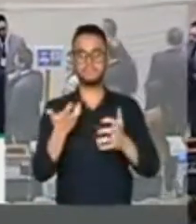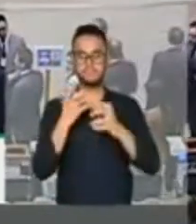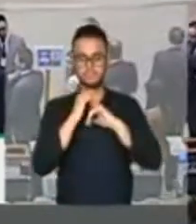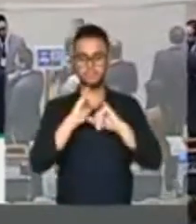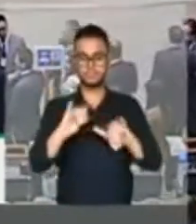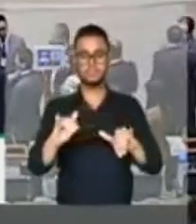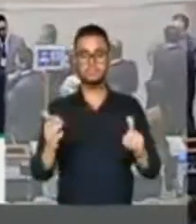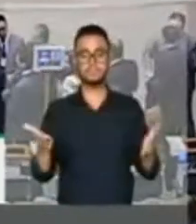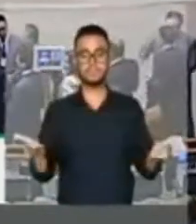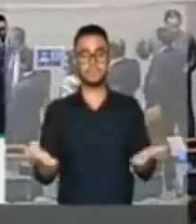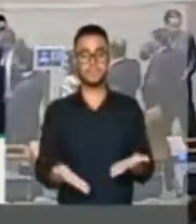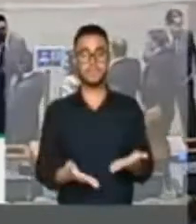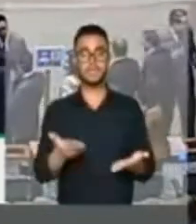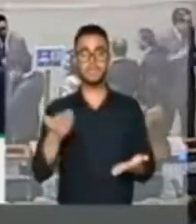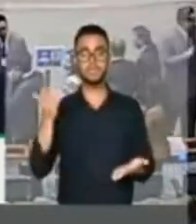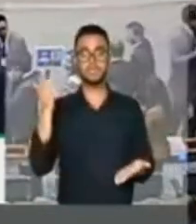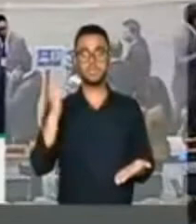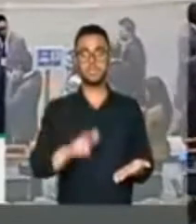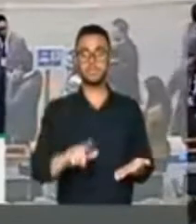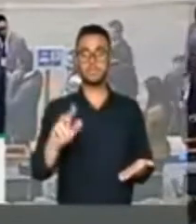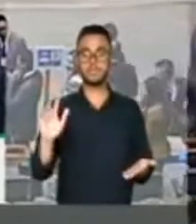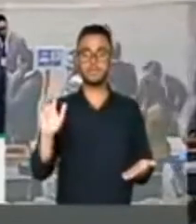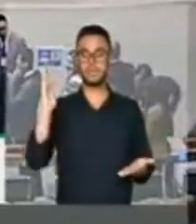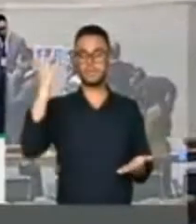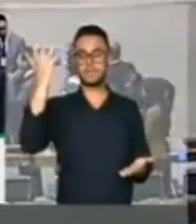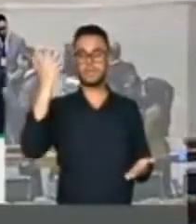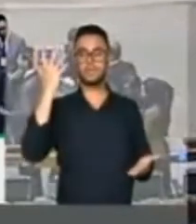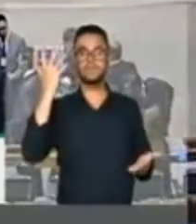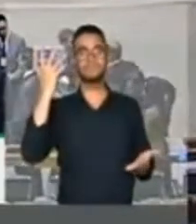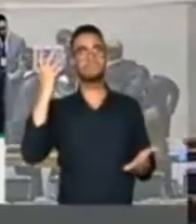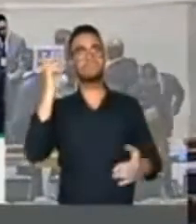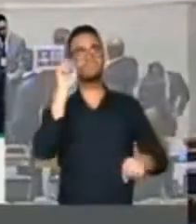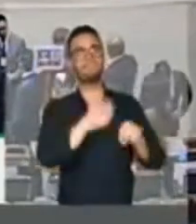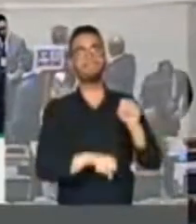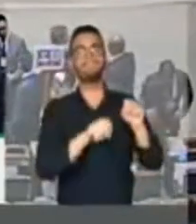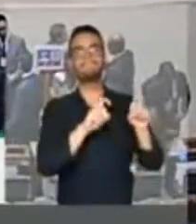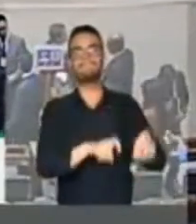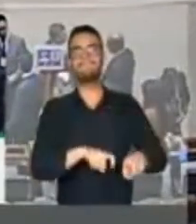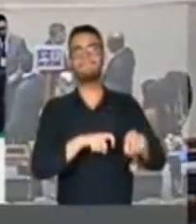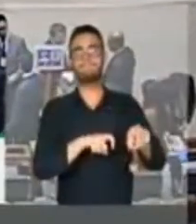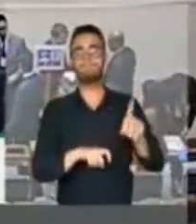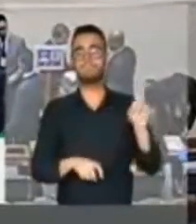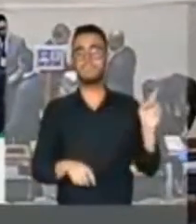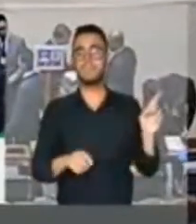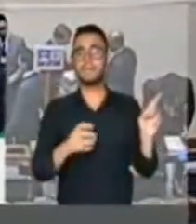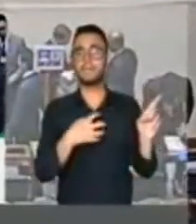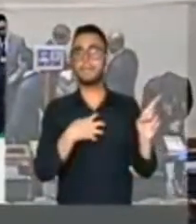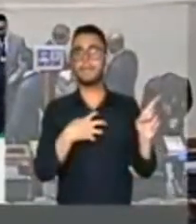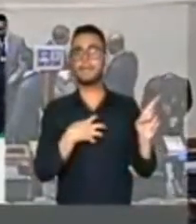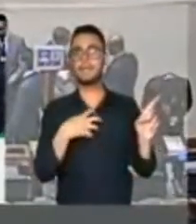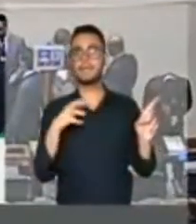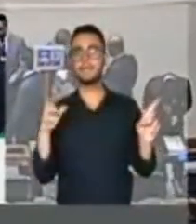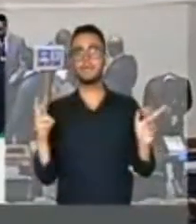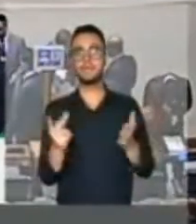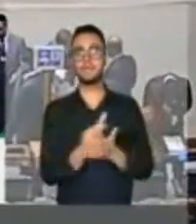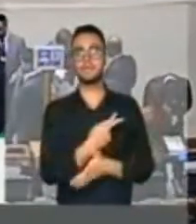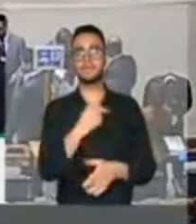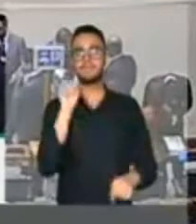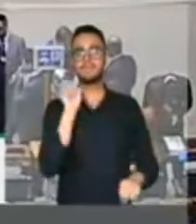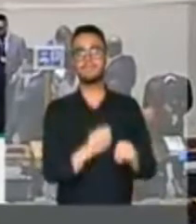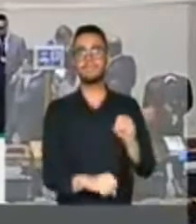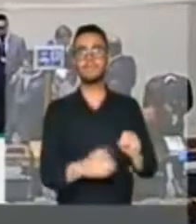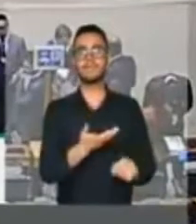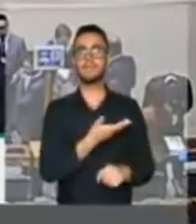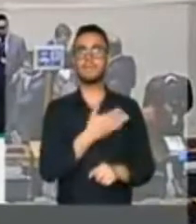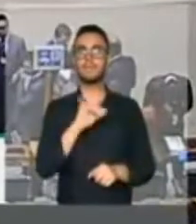hoje houve mais um assassinato no campo. Na Bahia foi assassinado o companheiro júnior